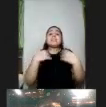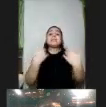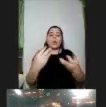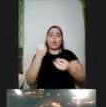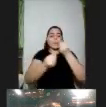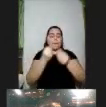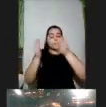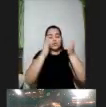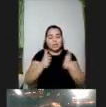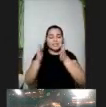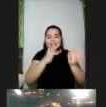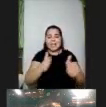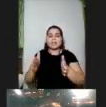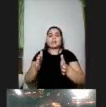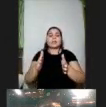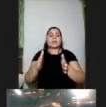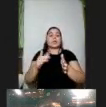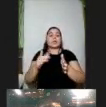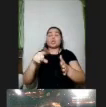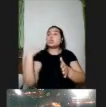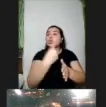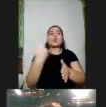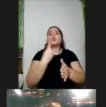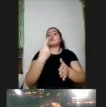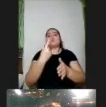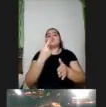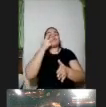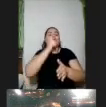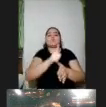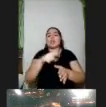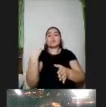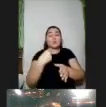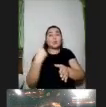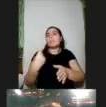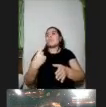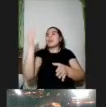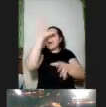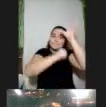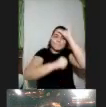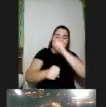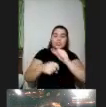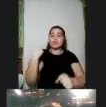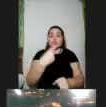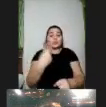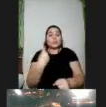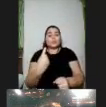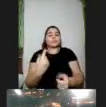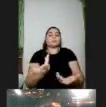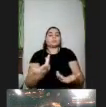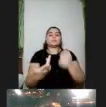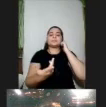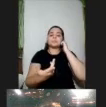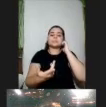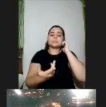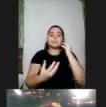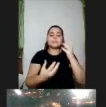que de fato é de ganha-ganha ganha quem está ali para aprender mas quem está ensinando também ao pensar em